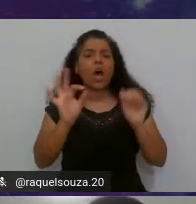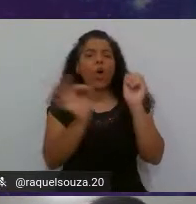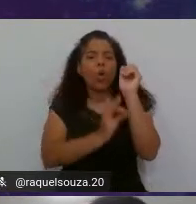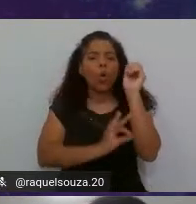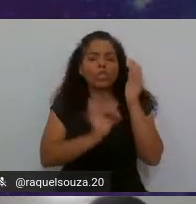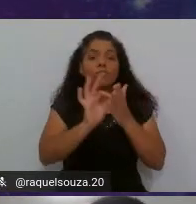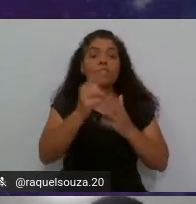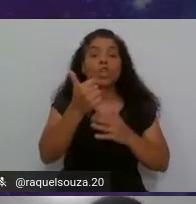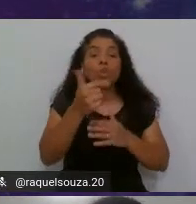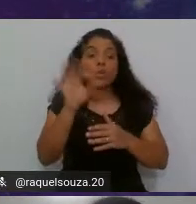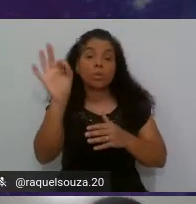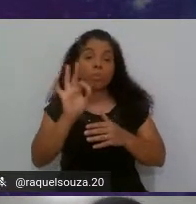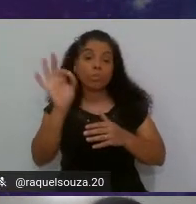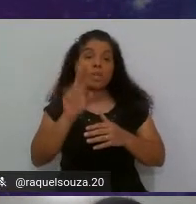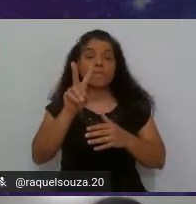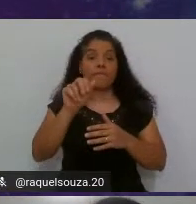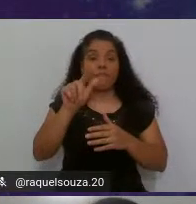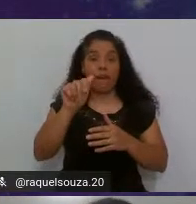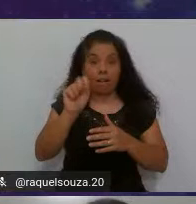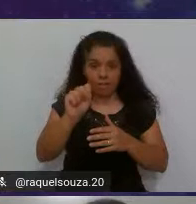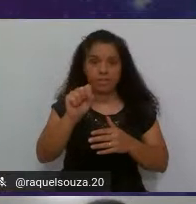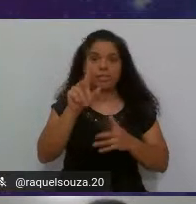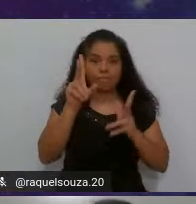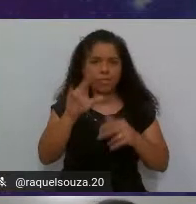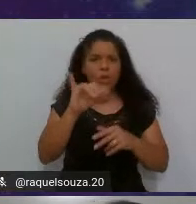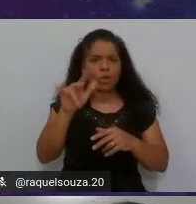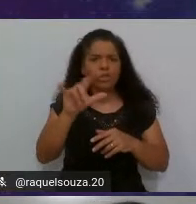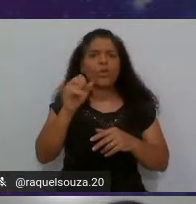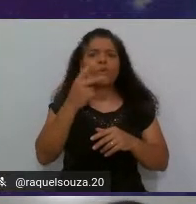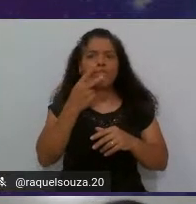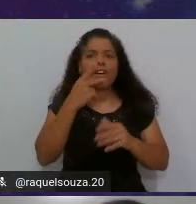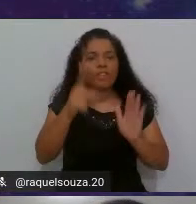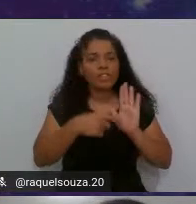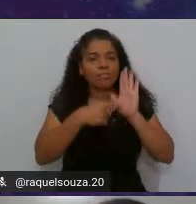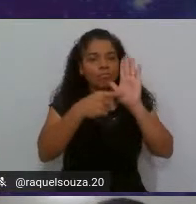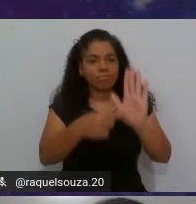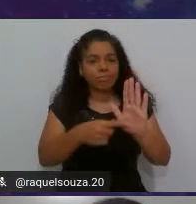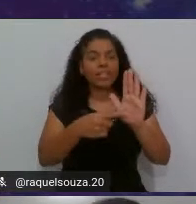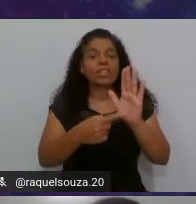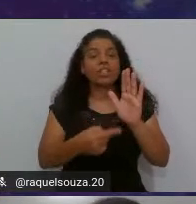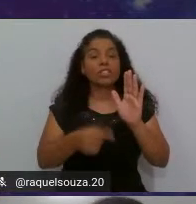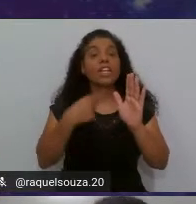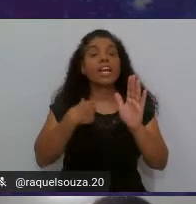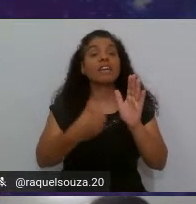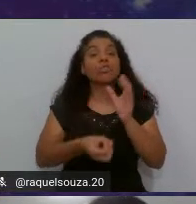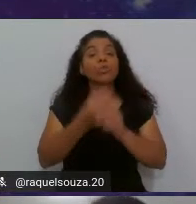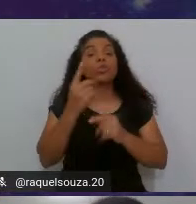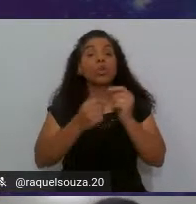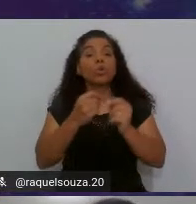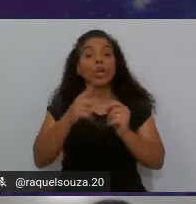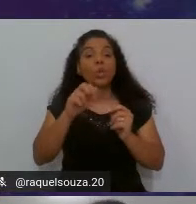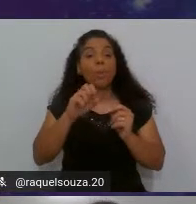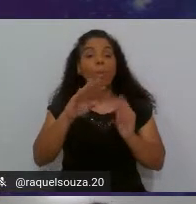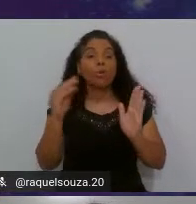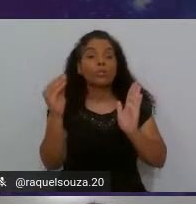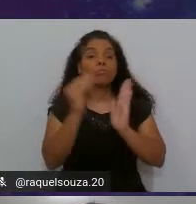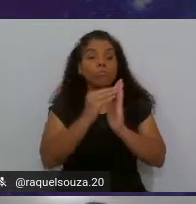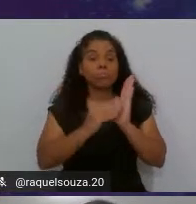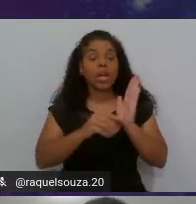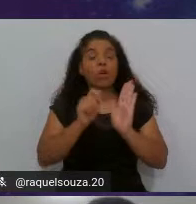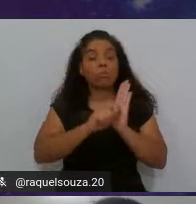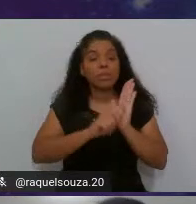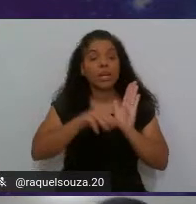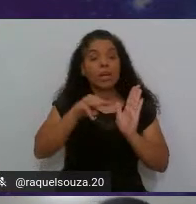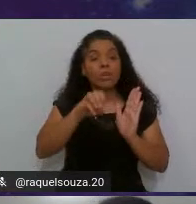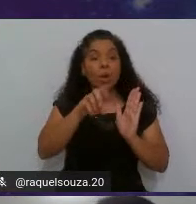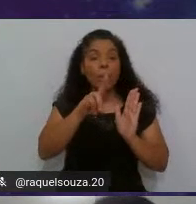vagas, né? Como o Júlio falou, essa apresentação surgiu a partir de um post que eu escrevi no meu mídia e de onde eu tirei